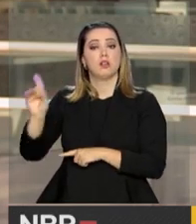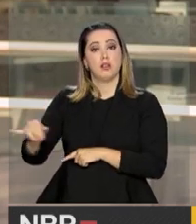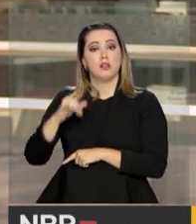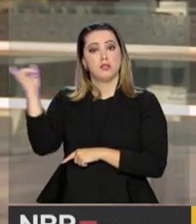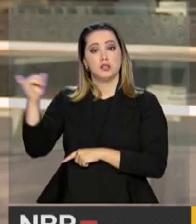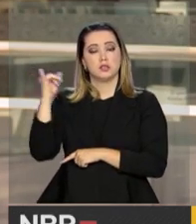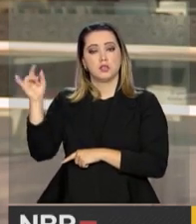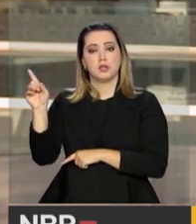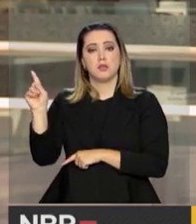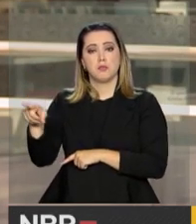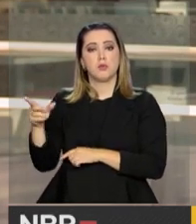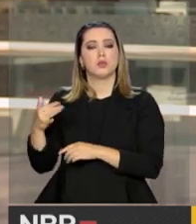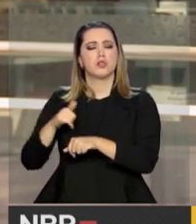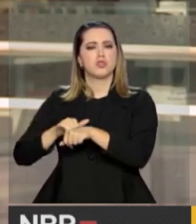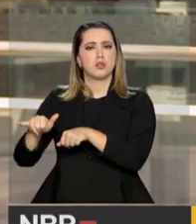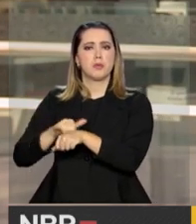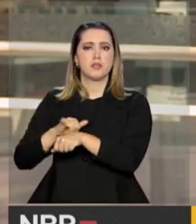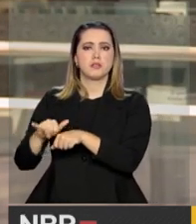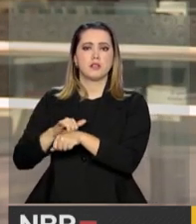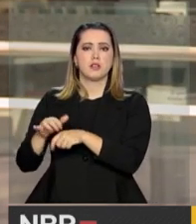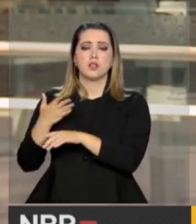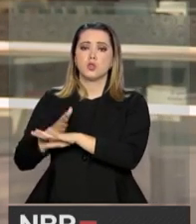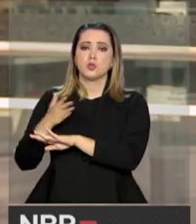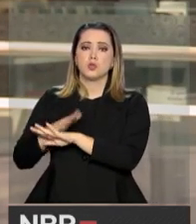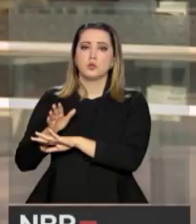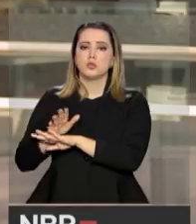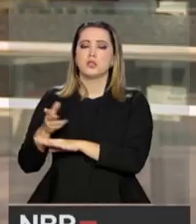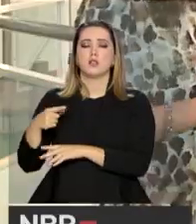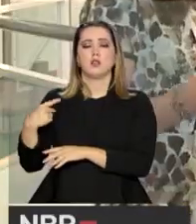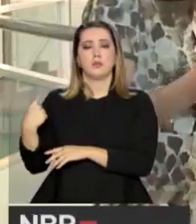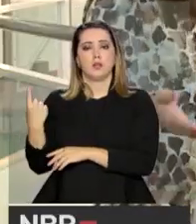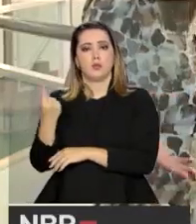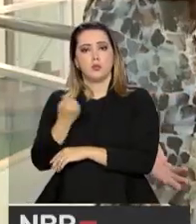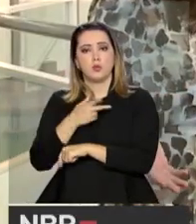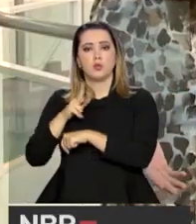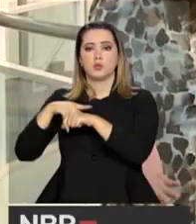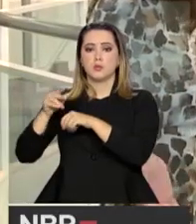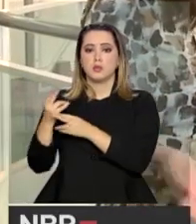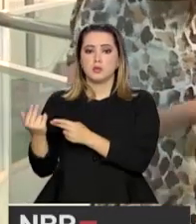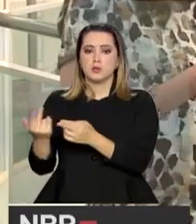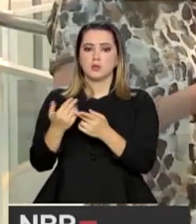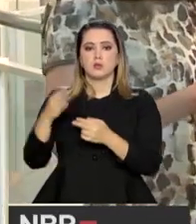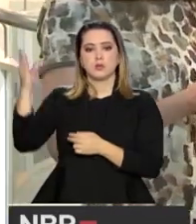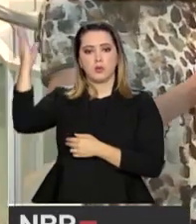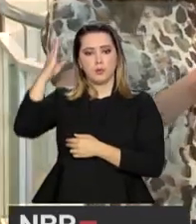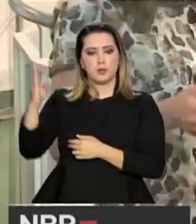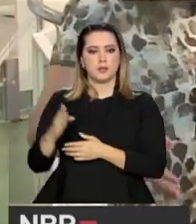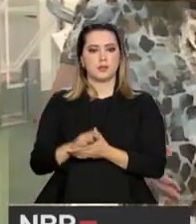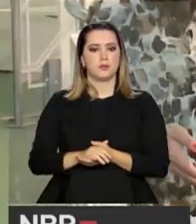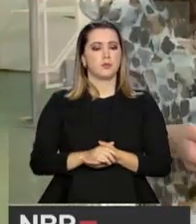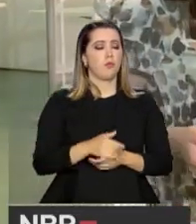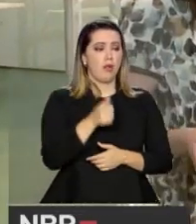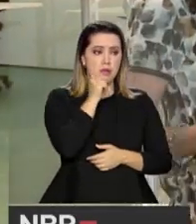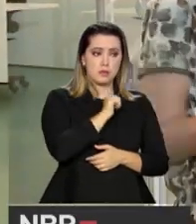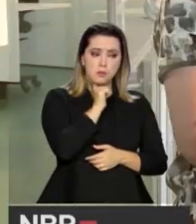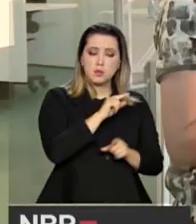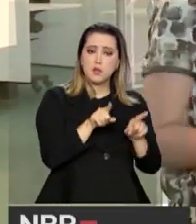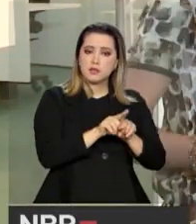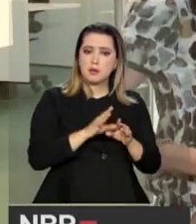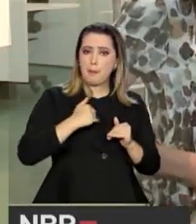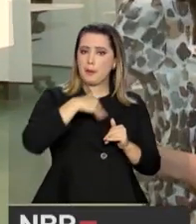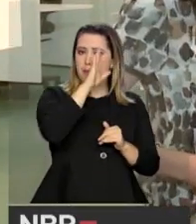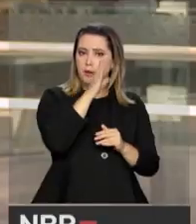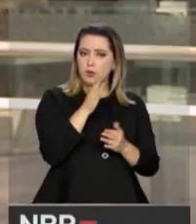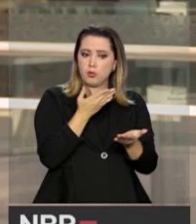importância e estratégico na capacitação de uma nação igual ao Brasil. E as mulheres também são maioria, de acordo com os dados do MEC, na